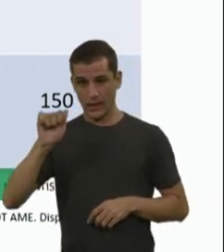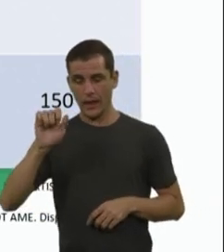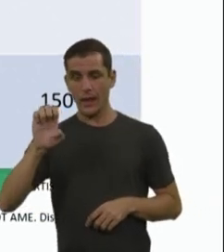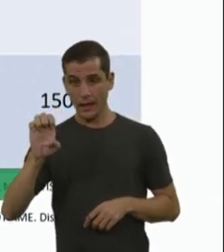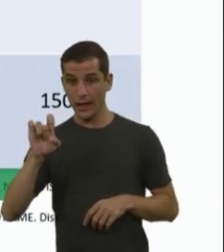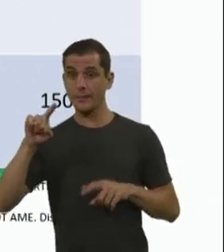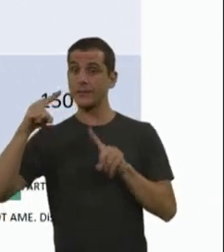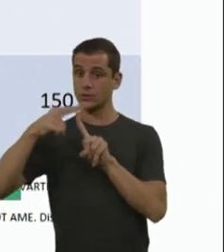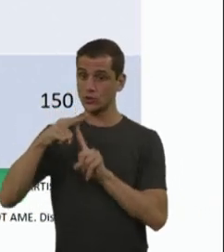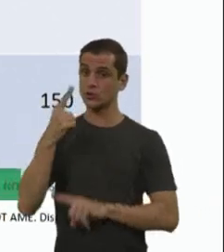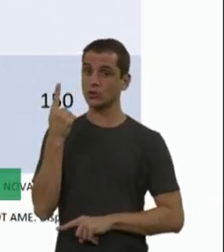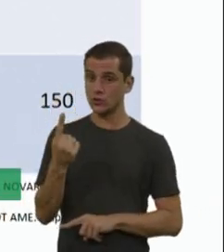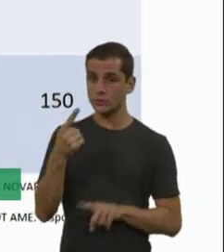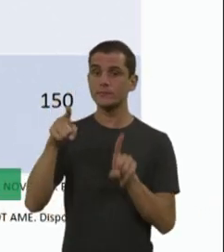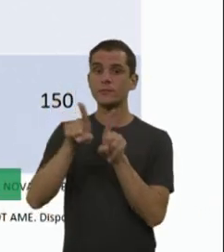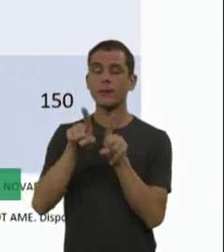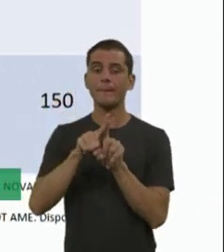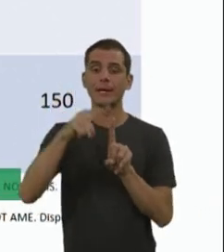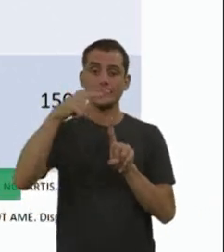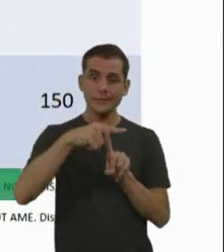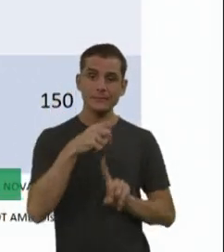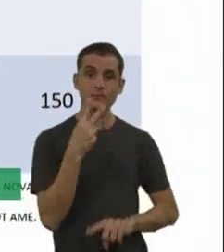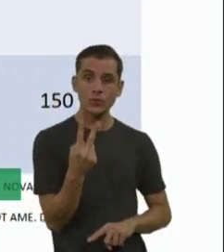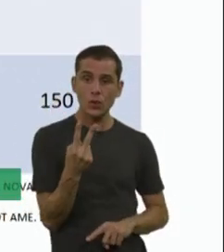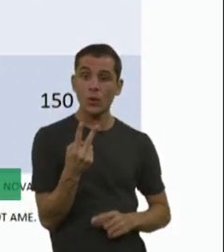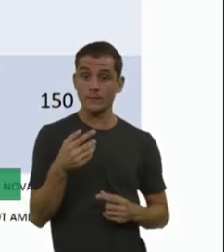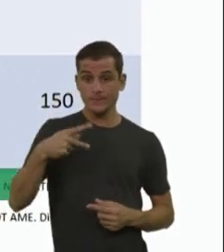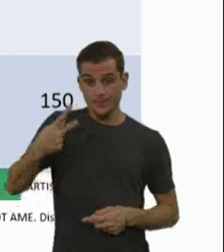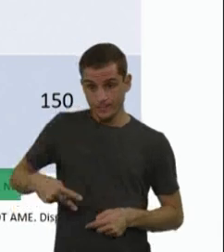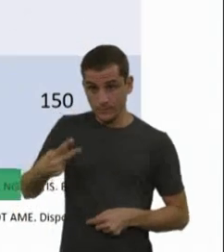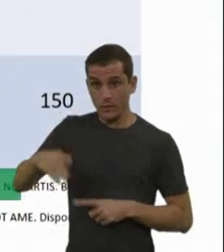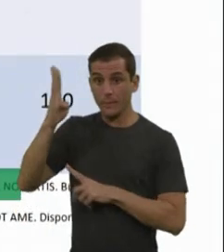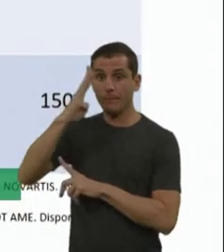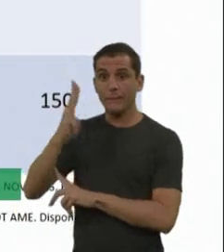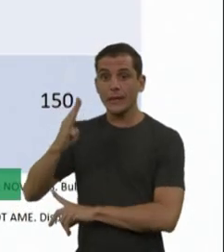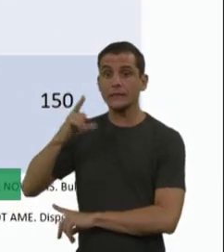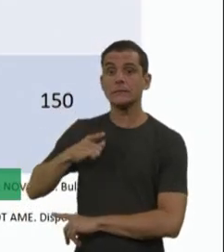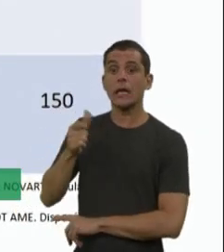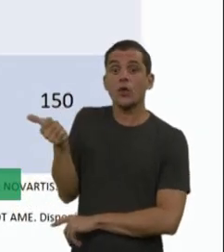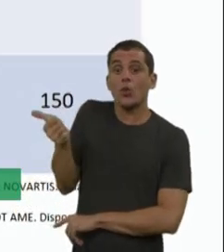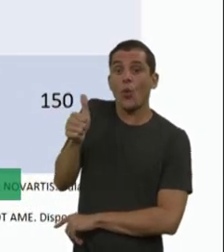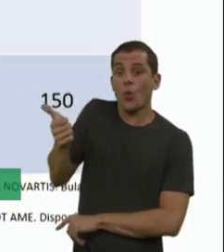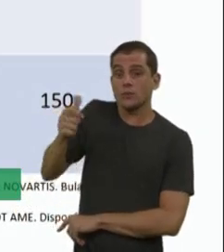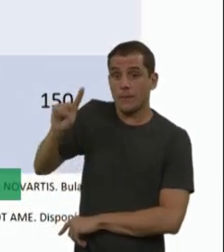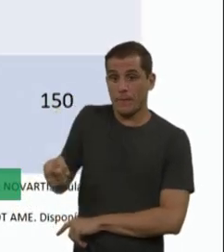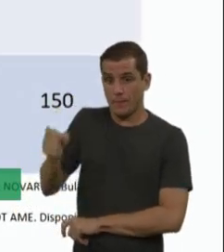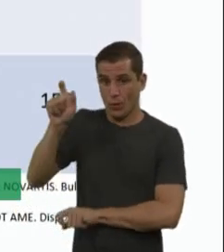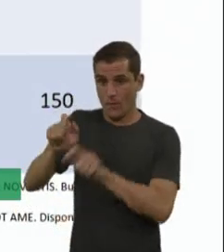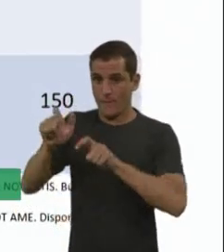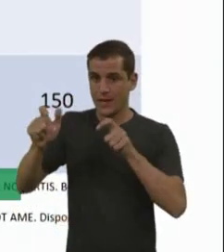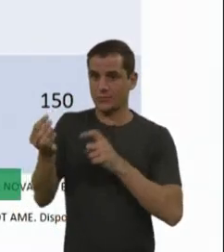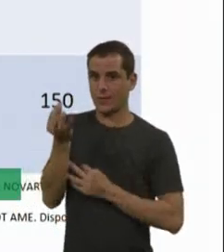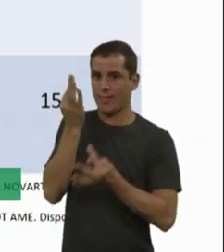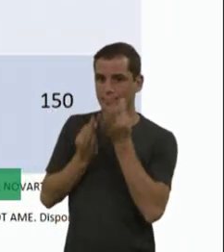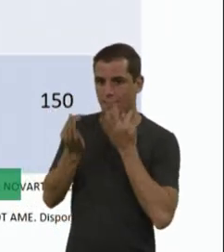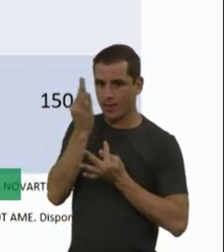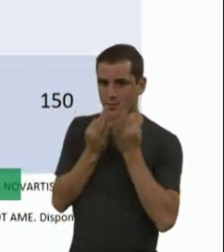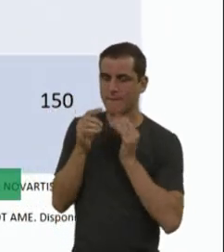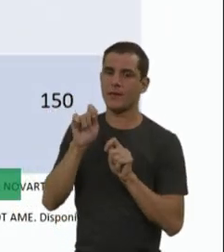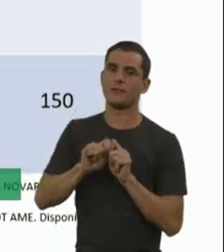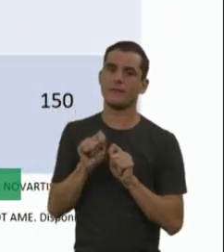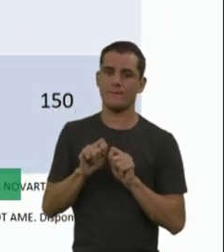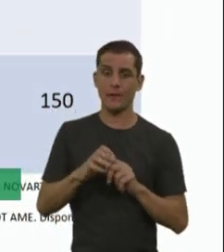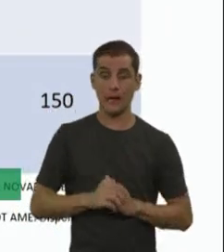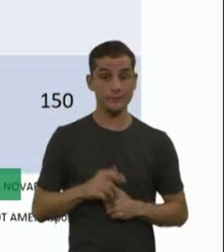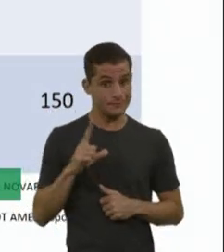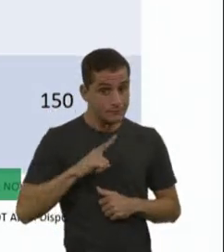tá? E atualmente, no Brasil, tem cerca de 11 mil pacientes que estão refazendo tratamento com a Nucinecena. O outro medicamento, então,